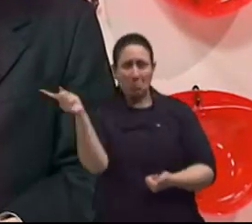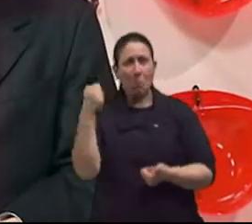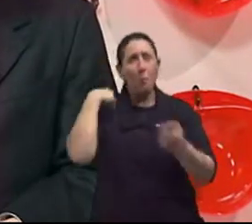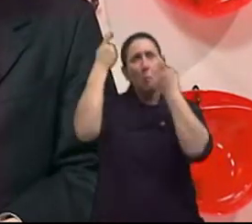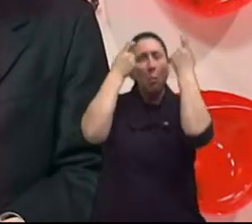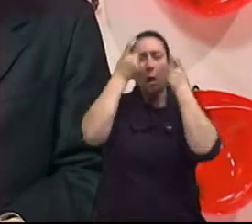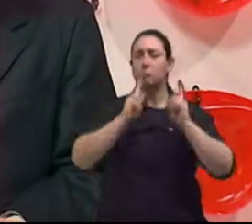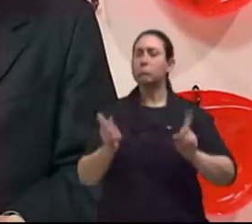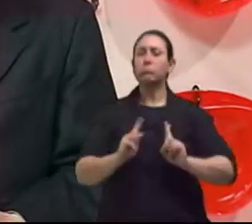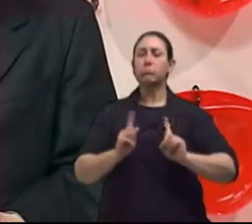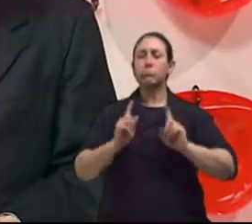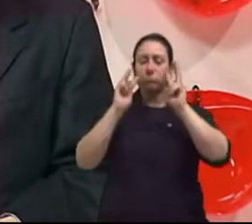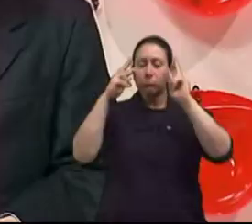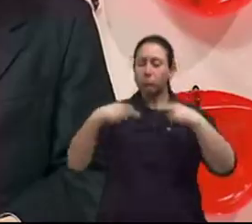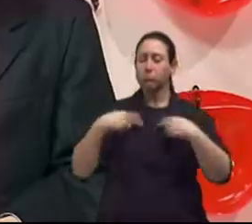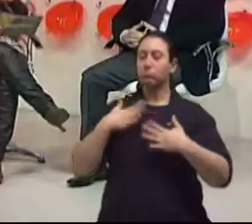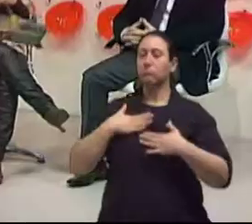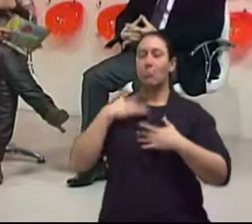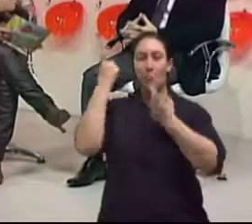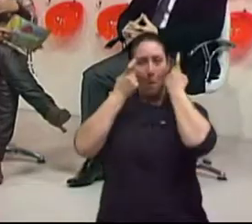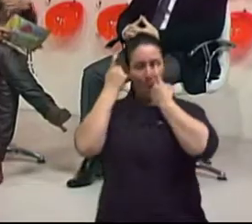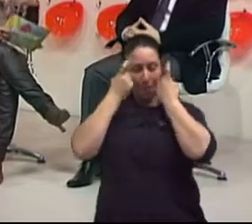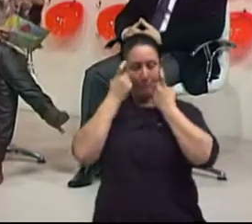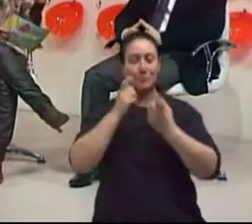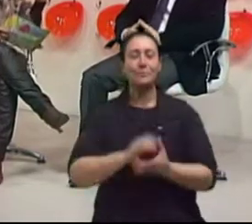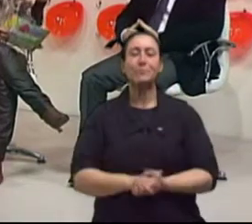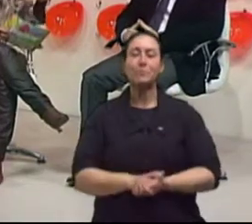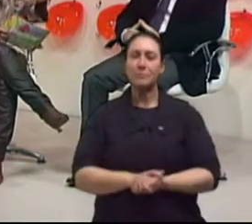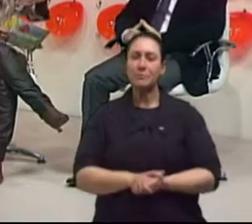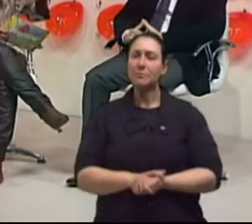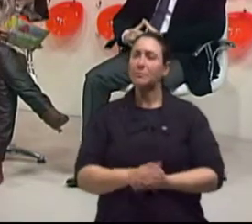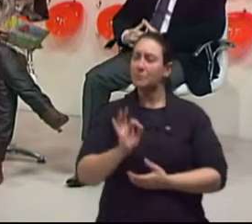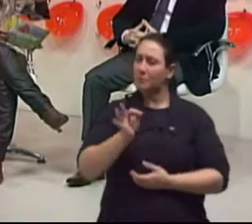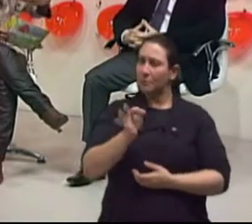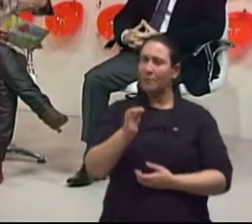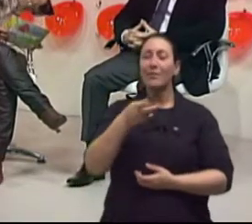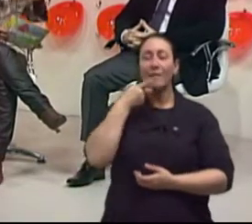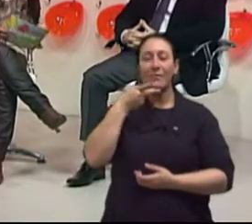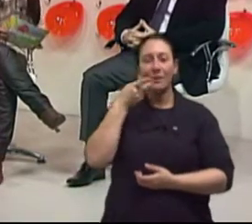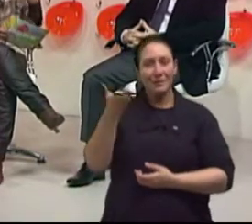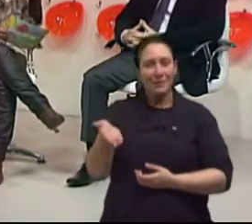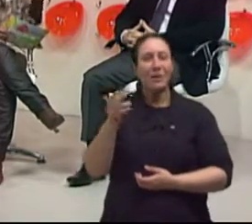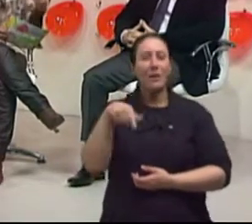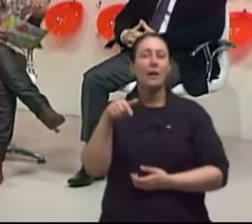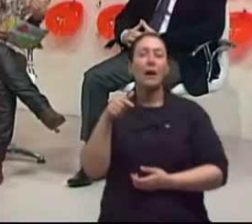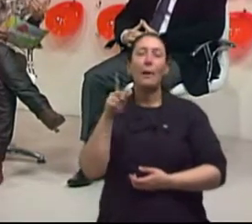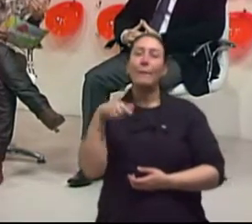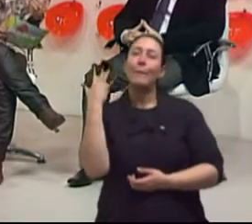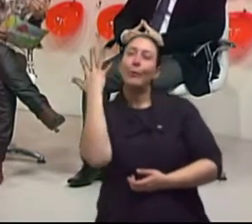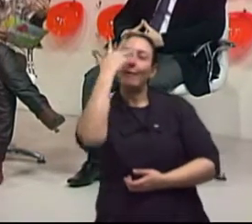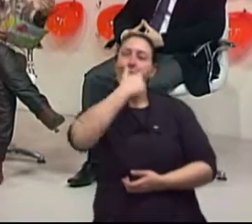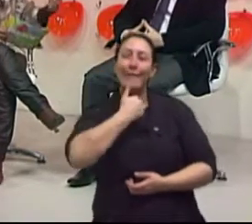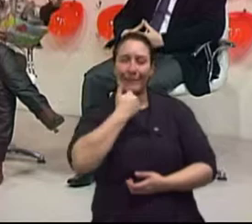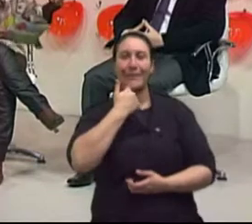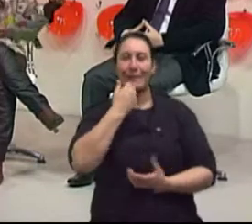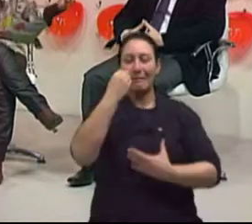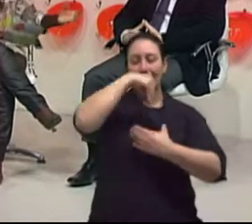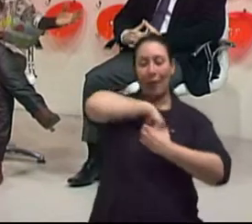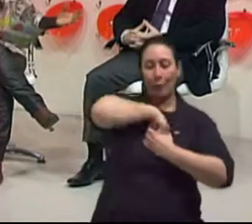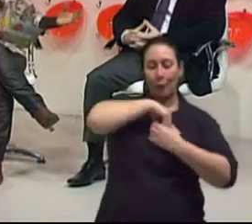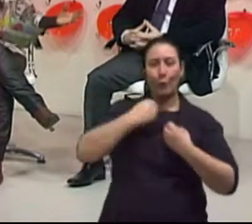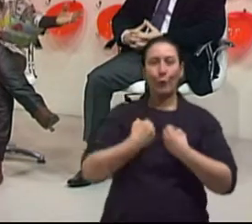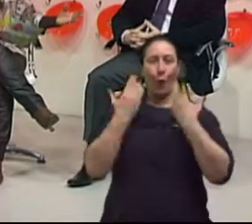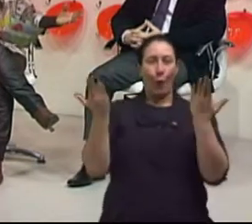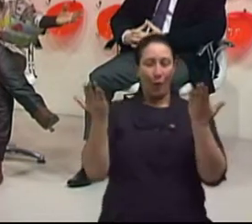segue a vida dela. Claro. O doutor Anísio fala nessa questão de é bonita por dentro e por fora. Se a gente